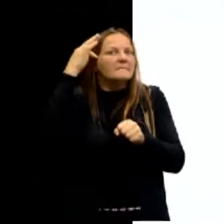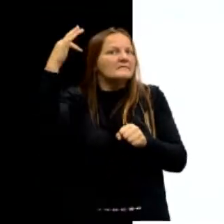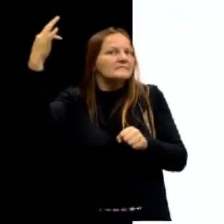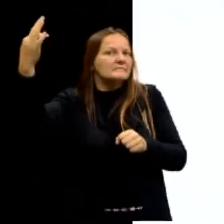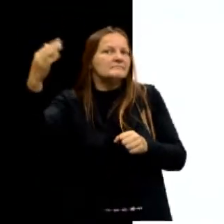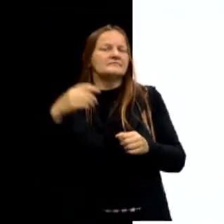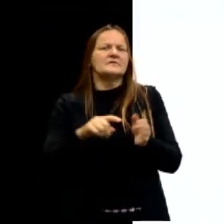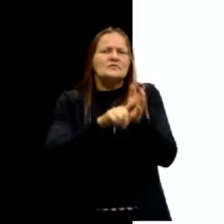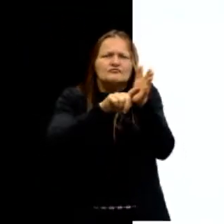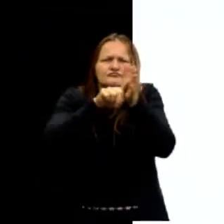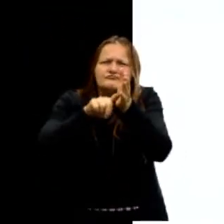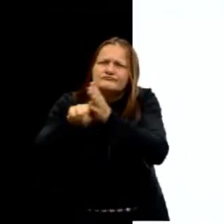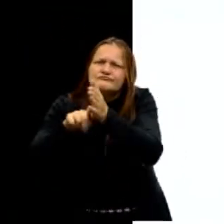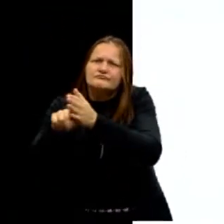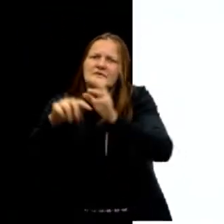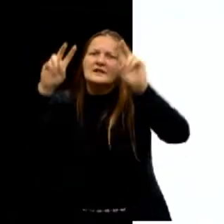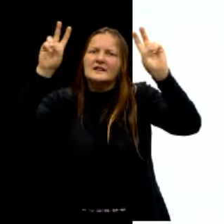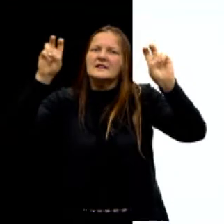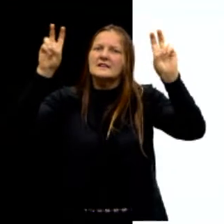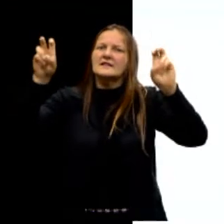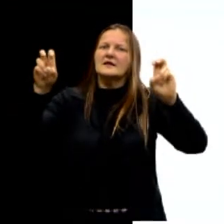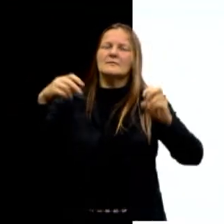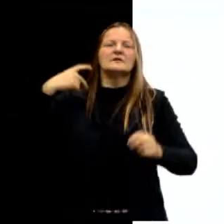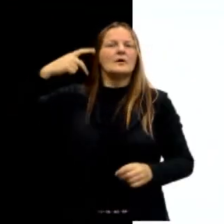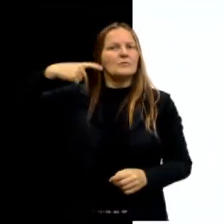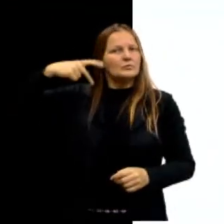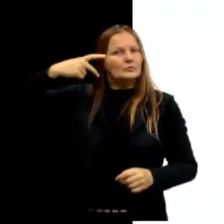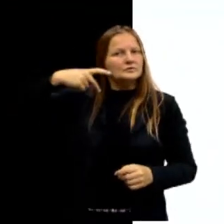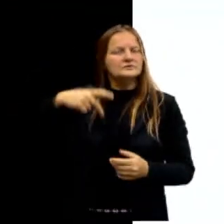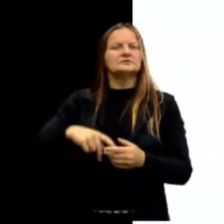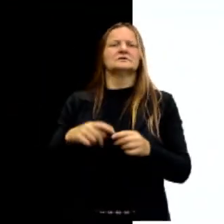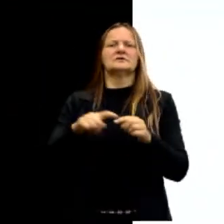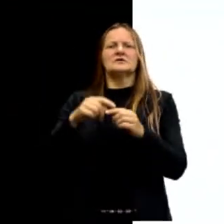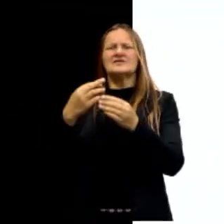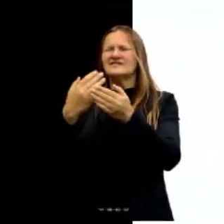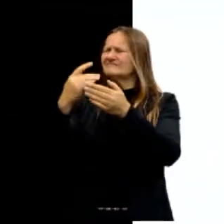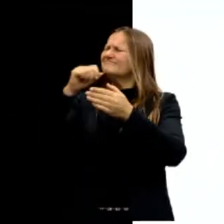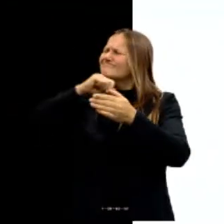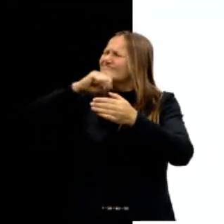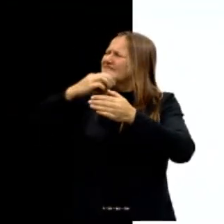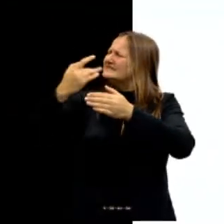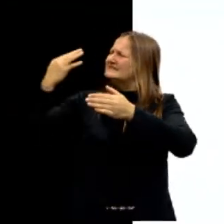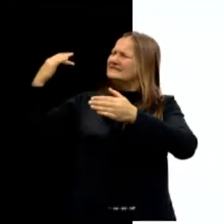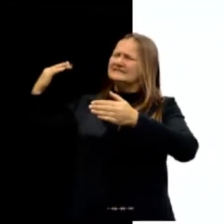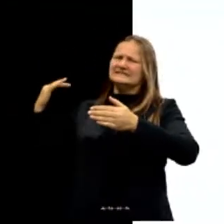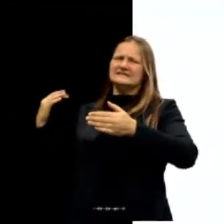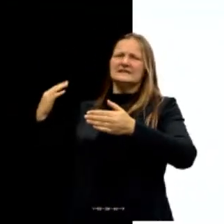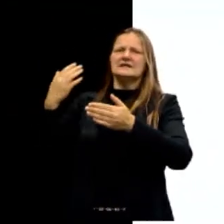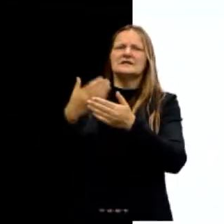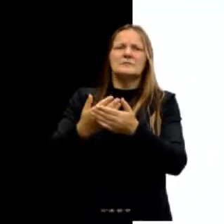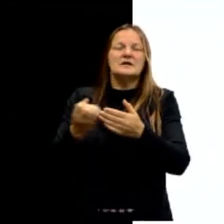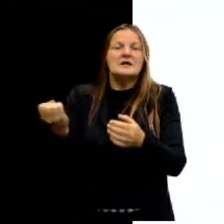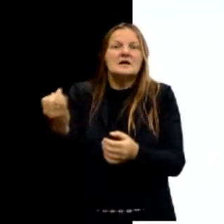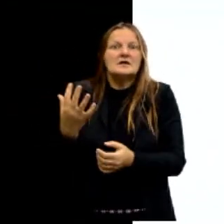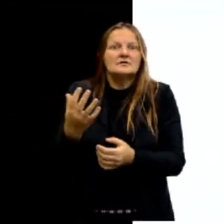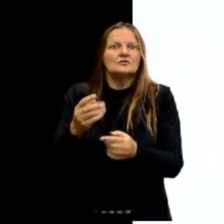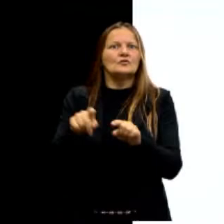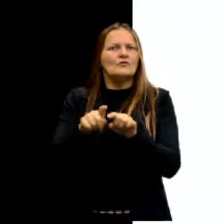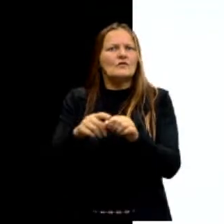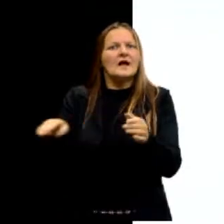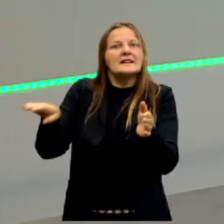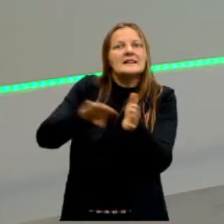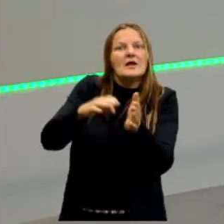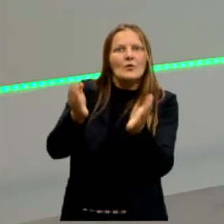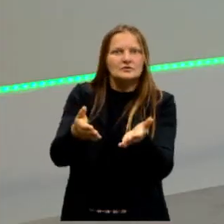que investigaram temas relacionados à política, desde a antiguidade, passando pelo renascimento, chegando aos tempos